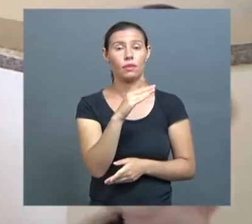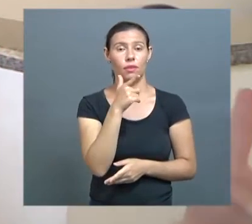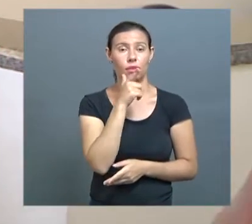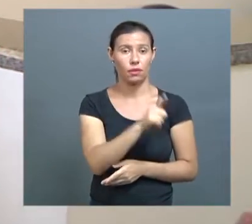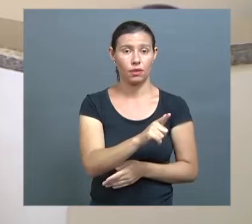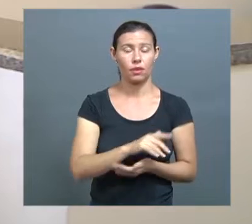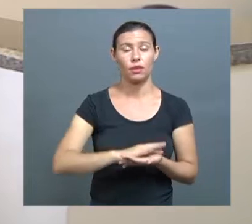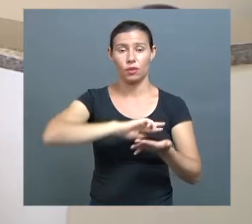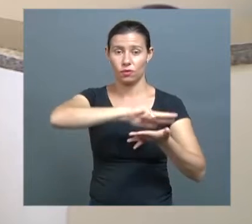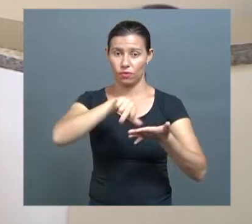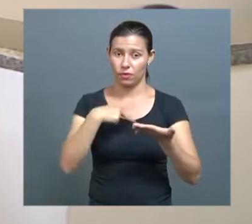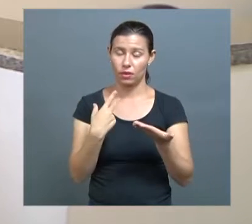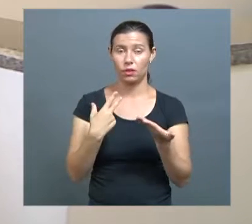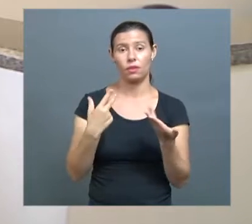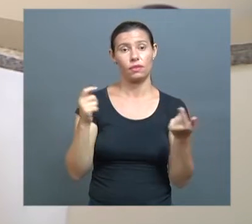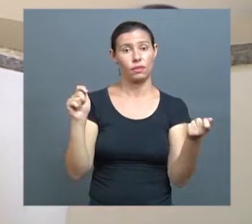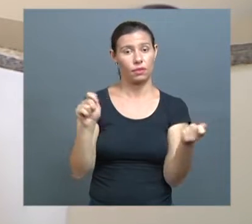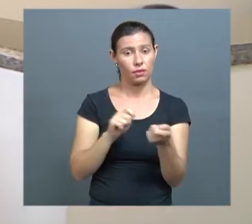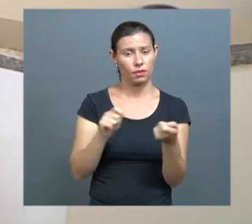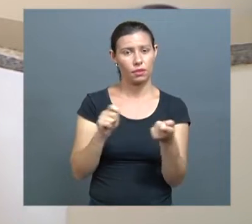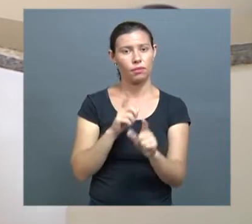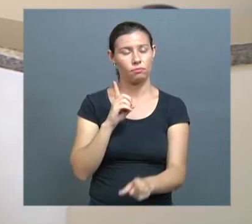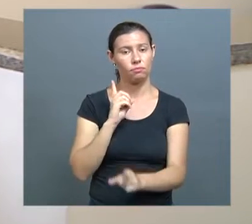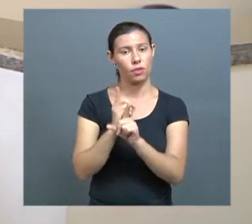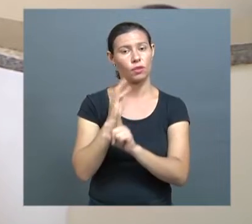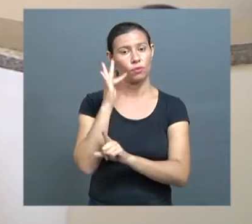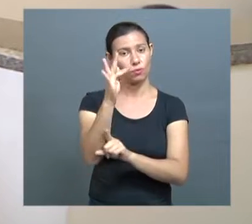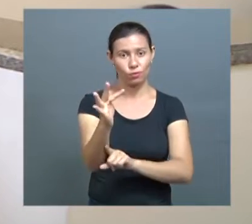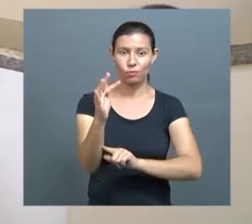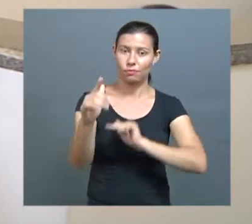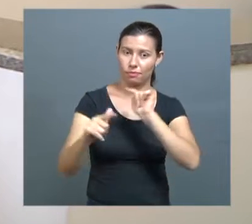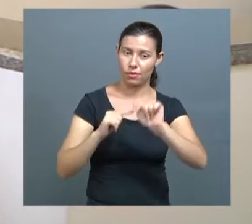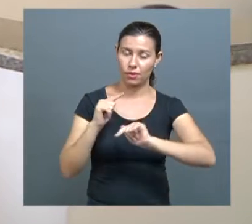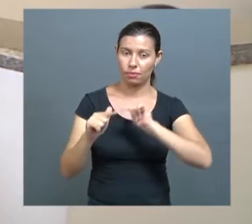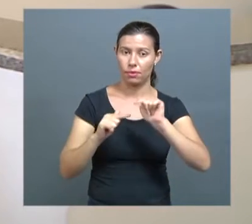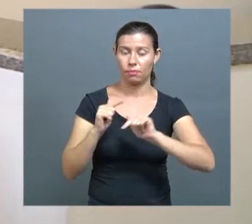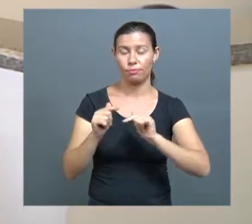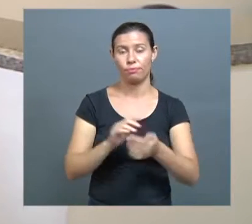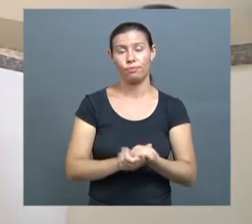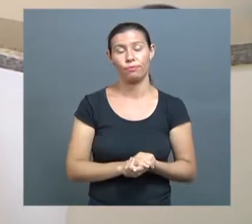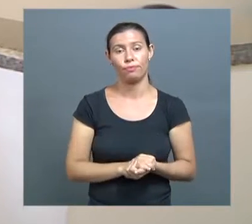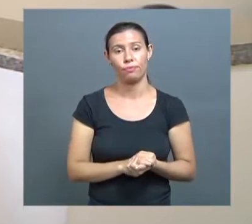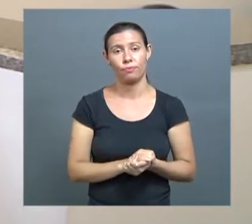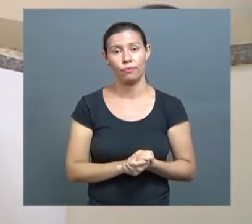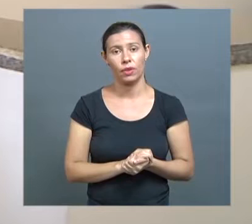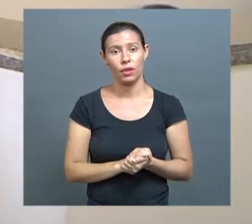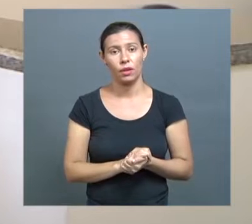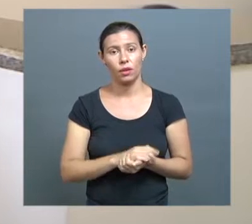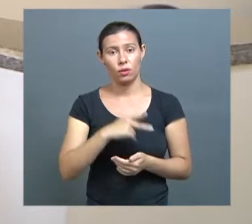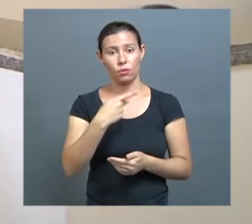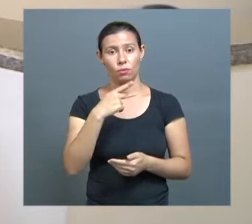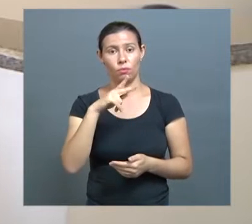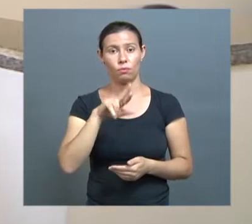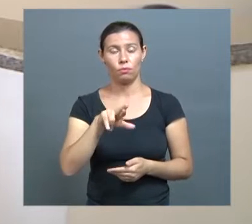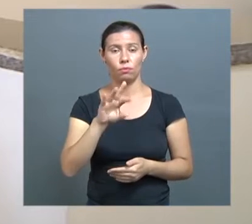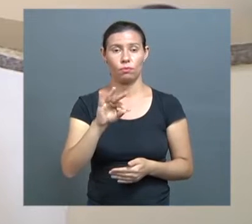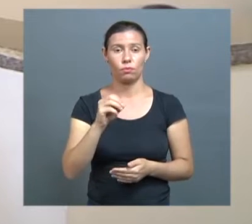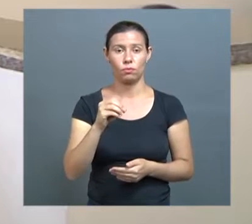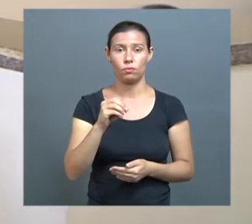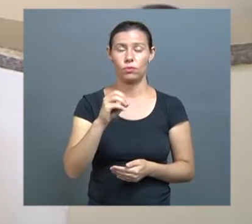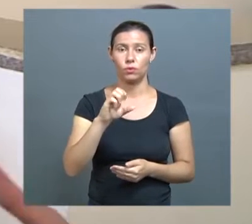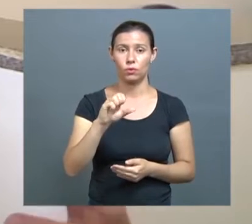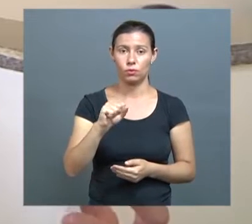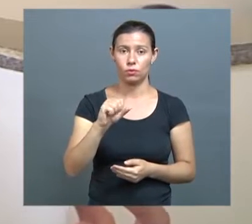Diferentes situações que a gente pode encontrar na nossa vida clínica fora da universidade. Então o pronto-socorro contribui demais para isso.